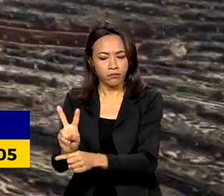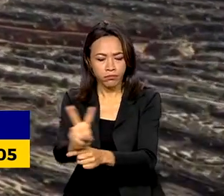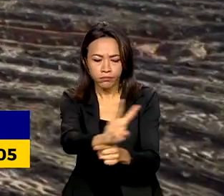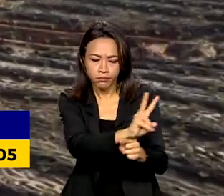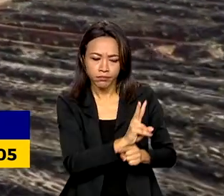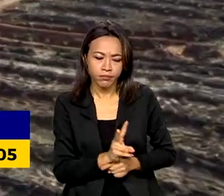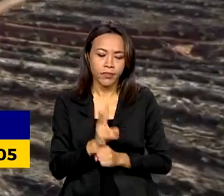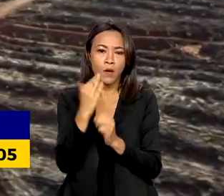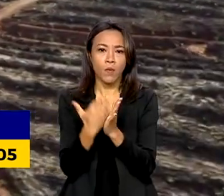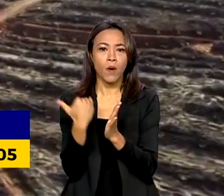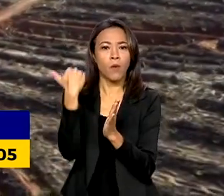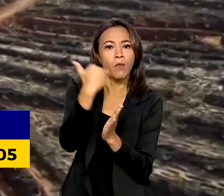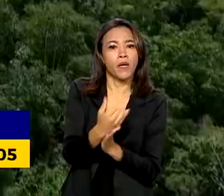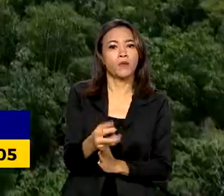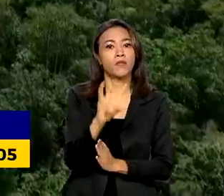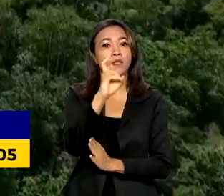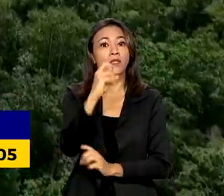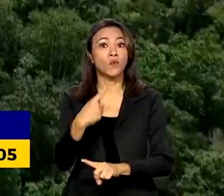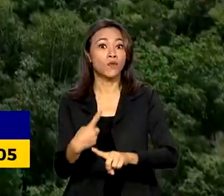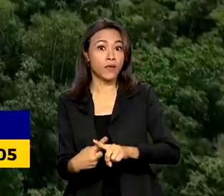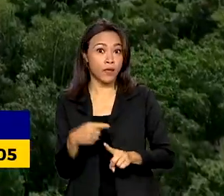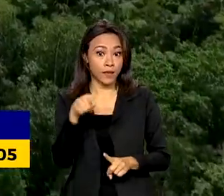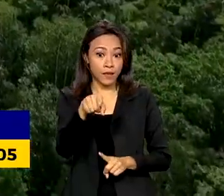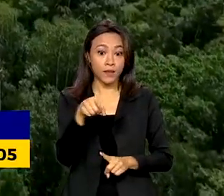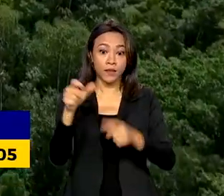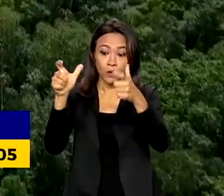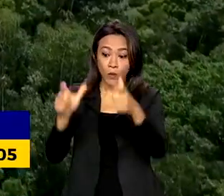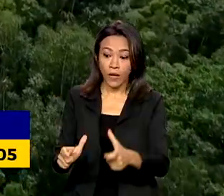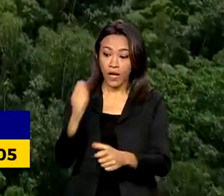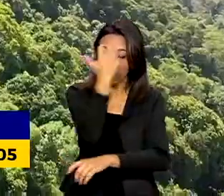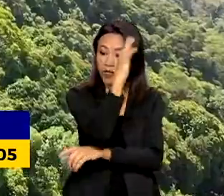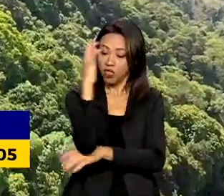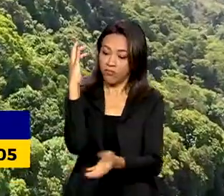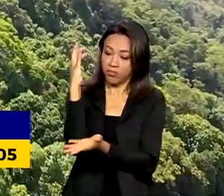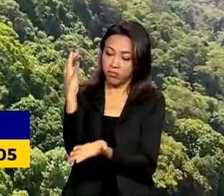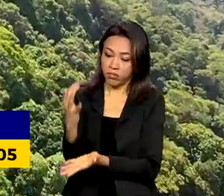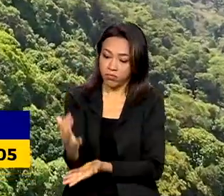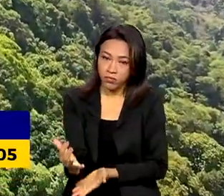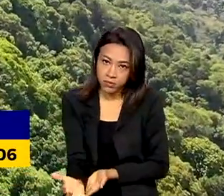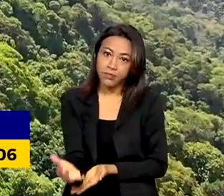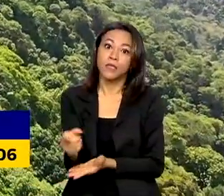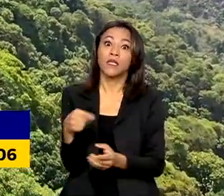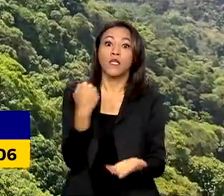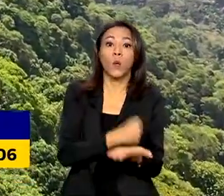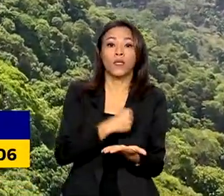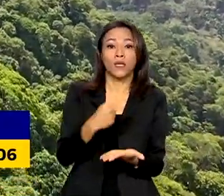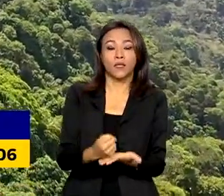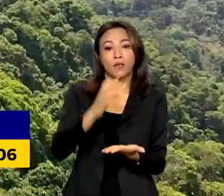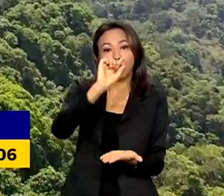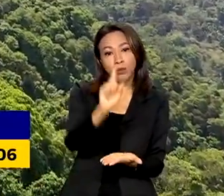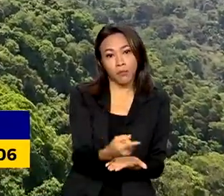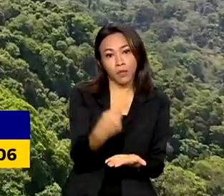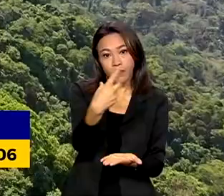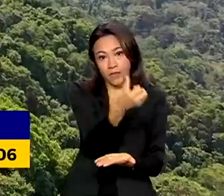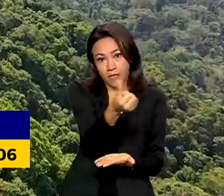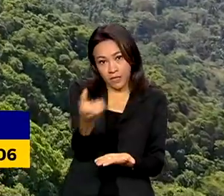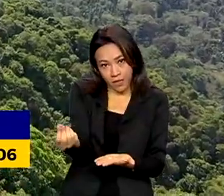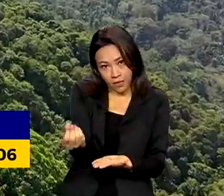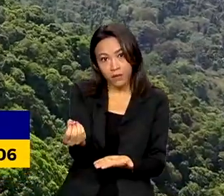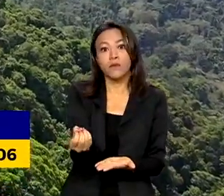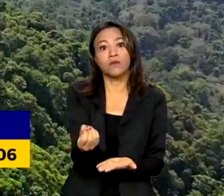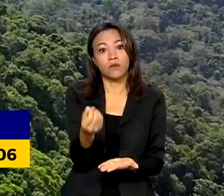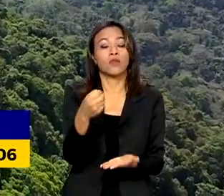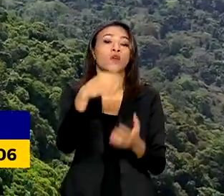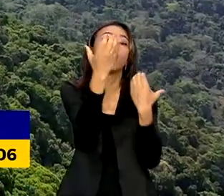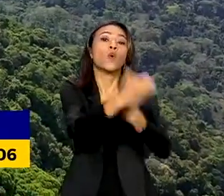cinco vezes da fiscalização em áreas desmatadas ilegalmente, e a contratação de 1.600 analistas ambientais